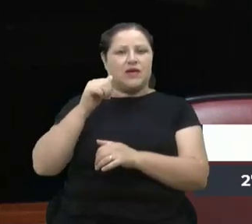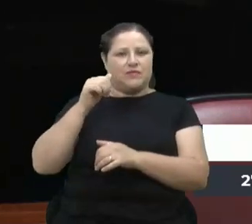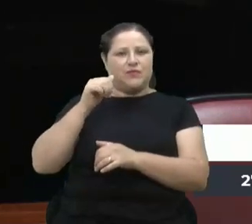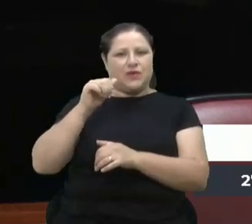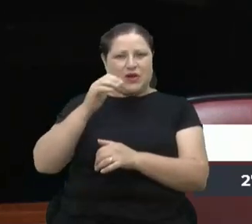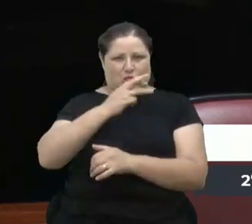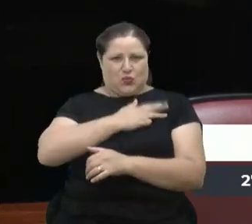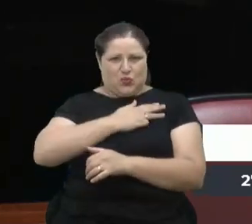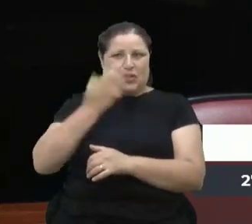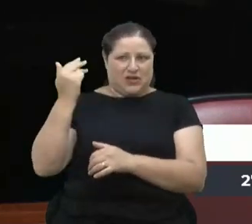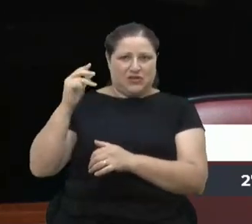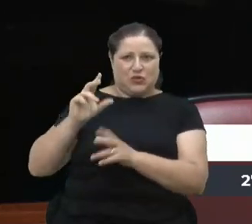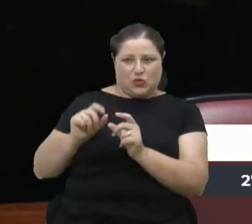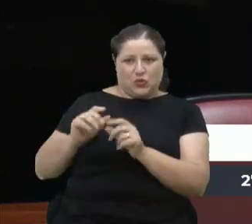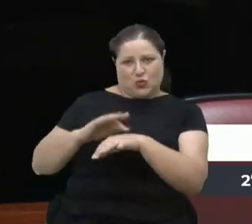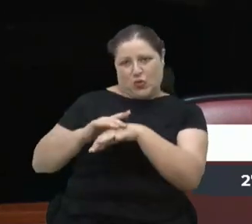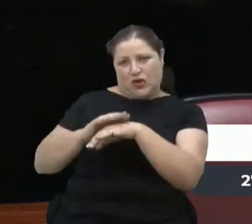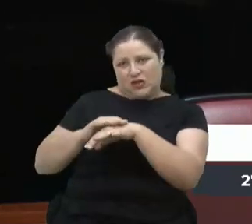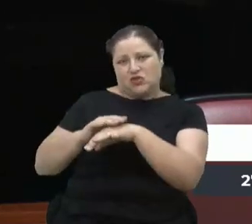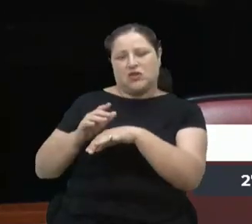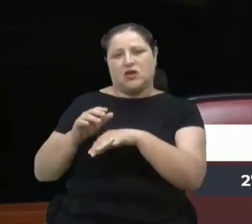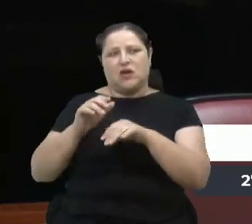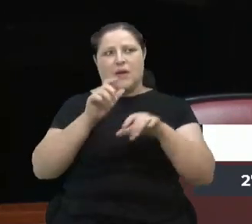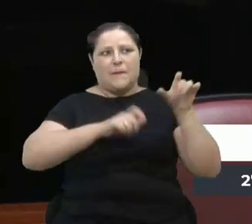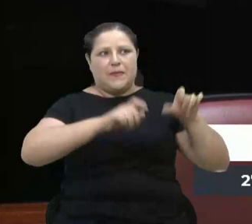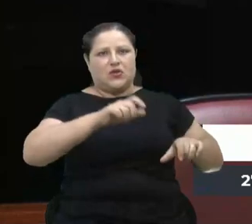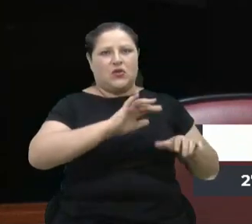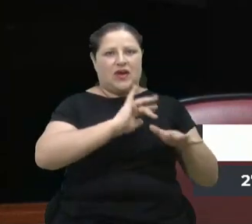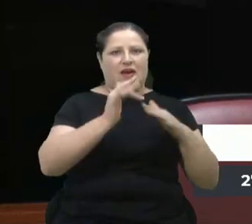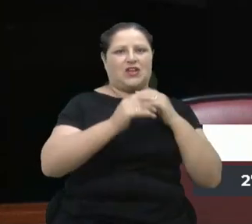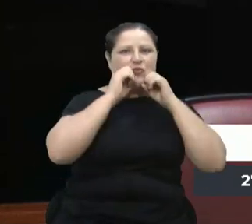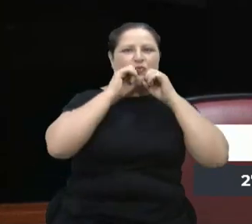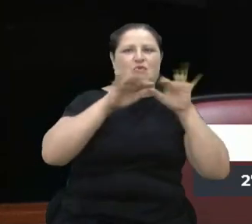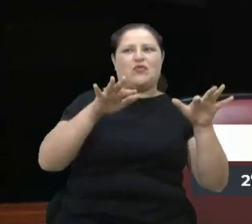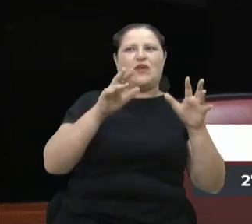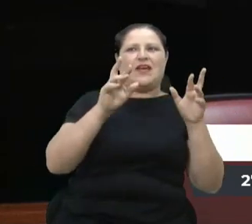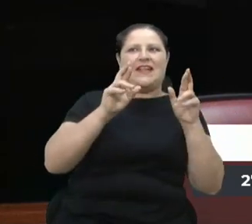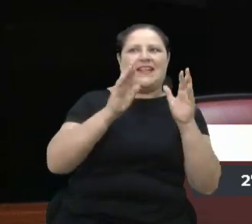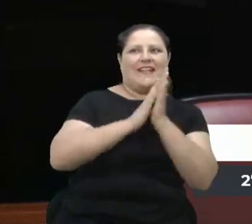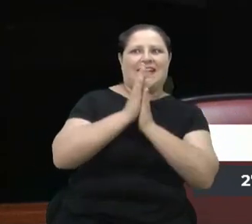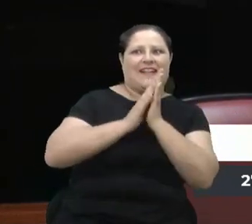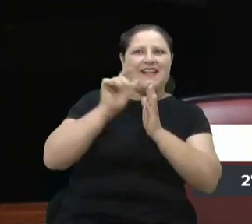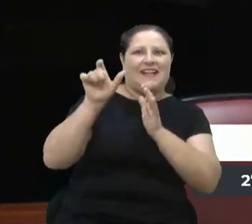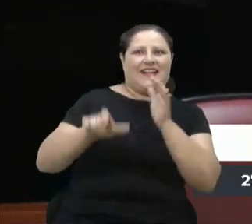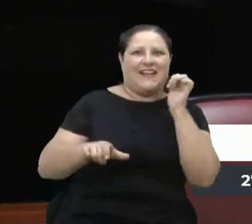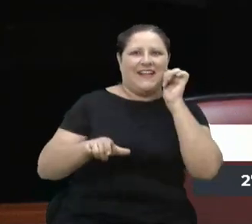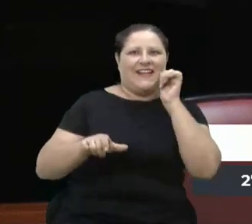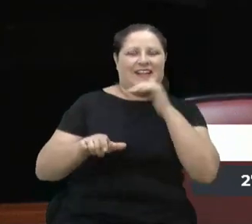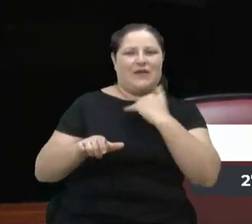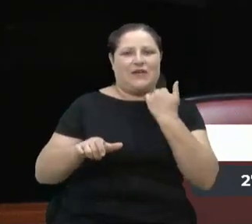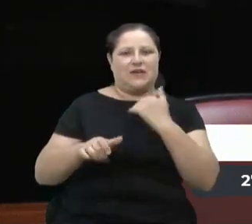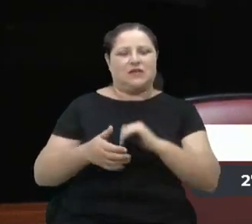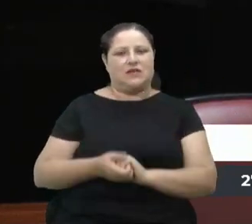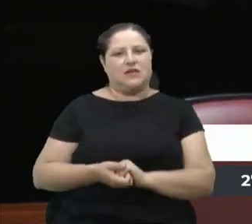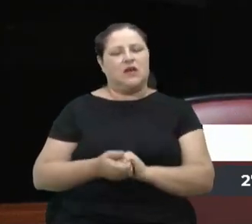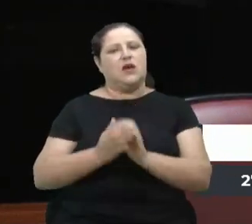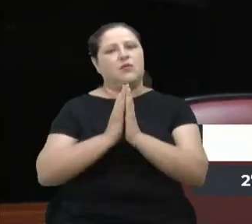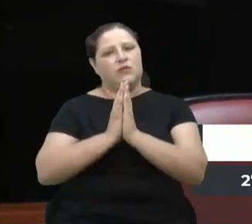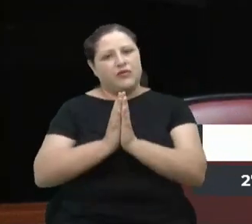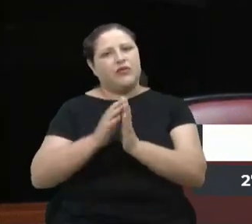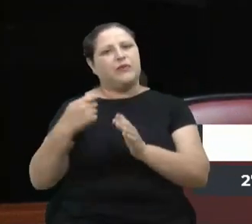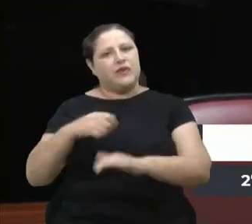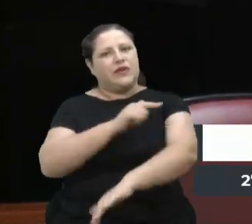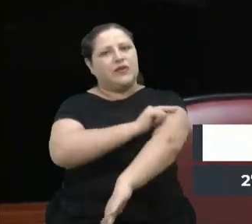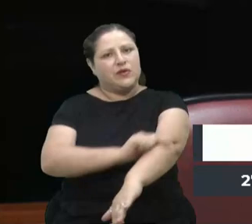gente, acho que esse tipo de convivência, no mínimo, humanitária entre nós, é o pacto civilizatório